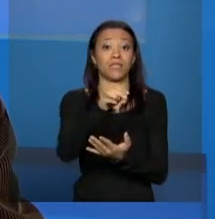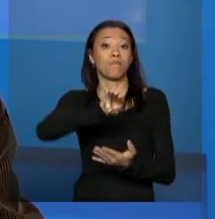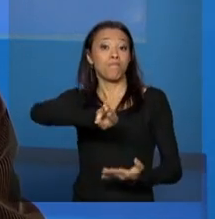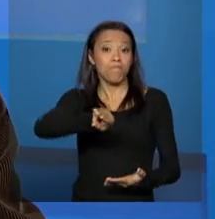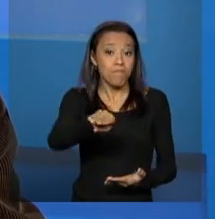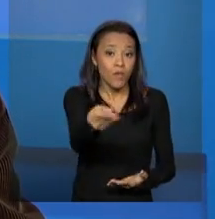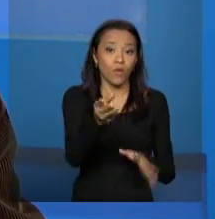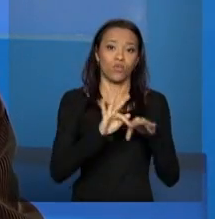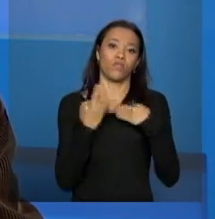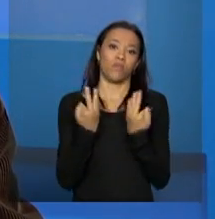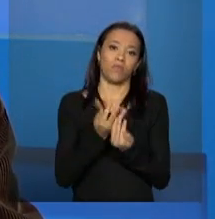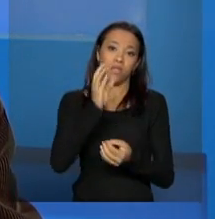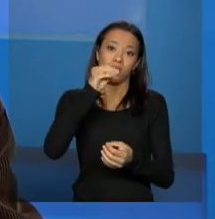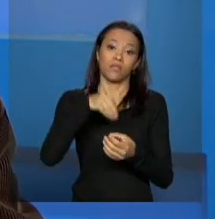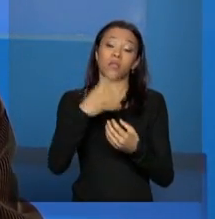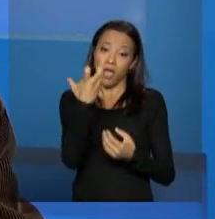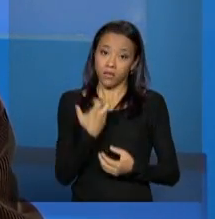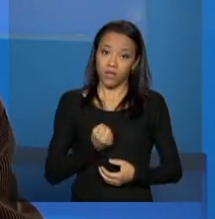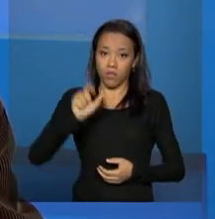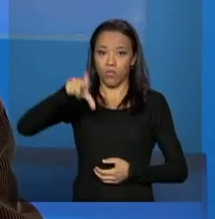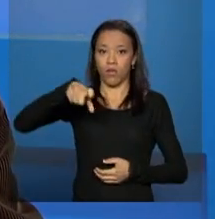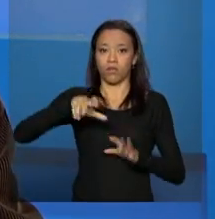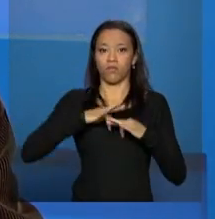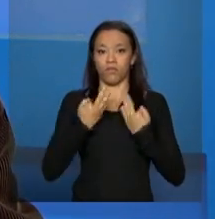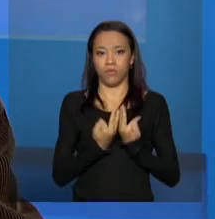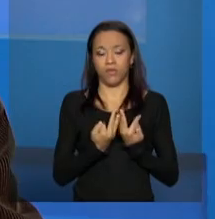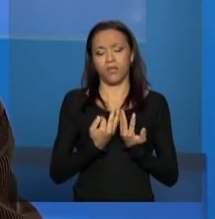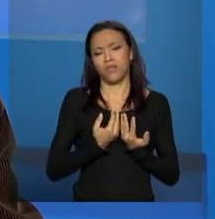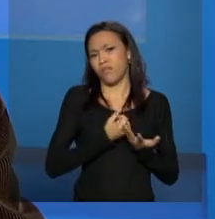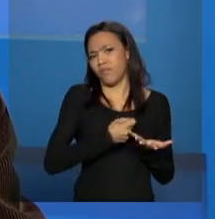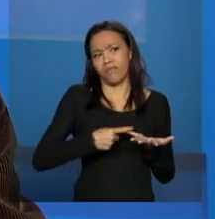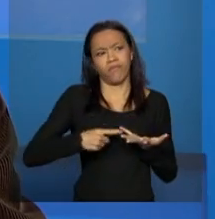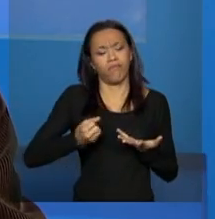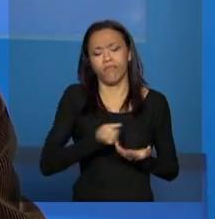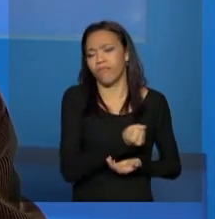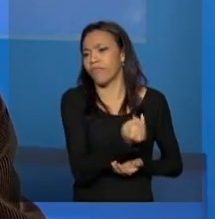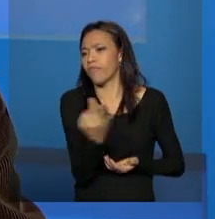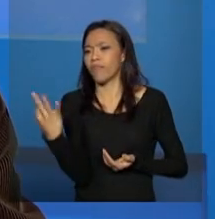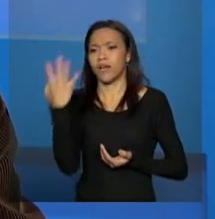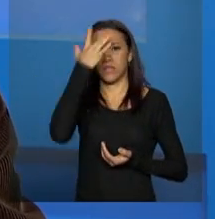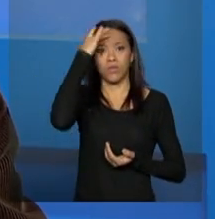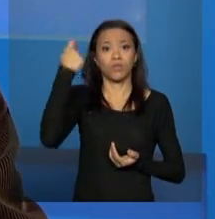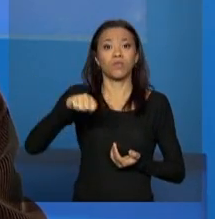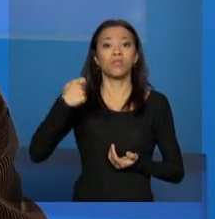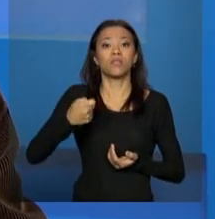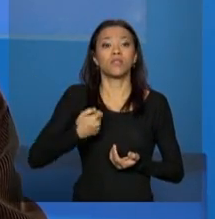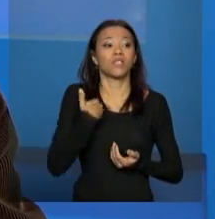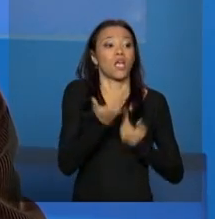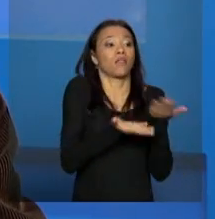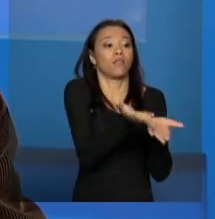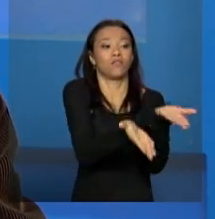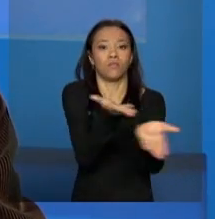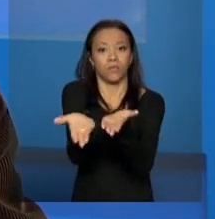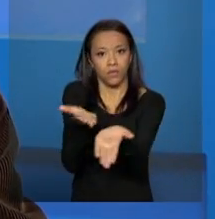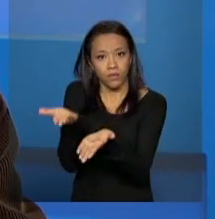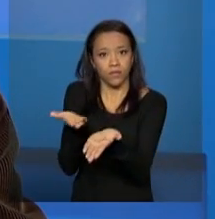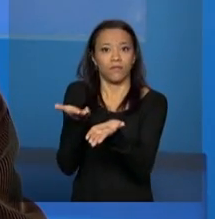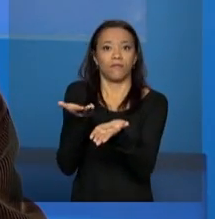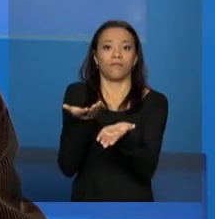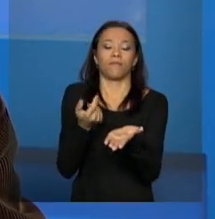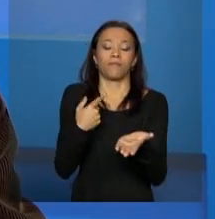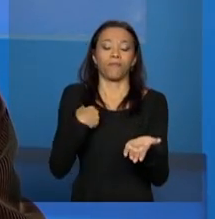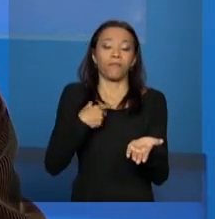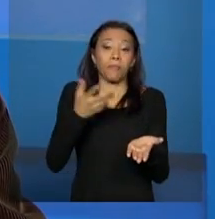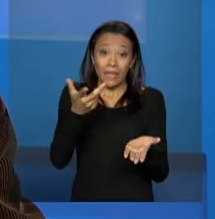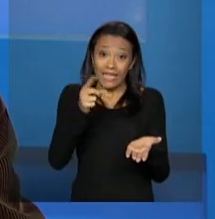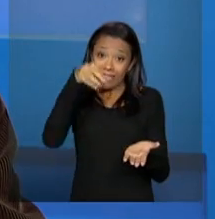Família. Então, nós temos um atendimento muito grande, de muitas famílias, de muita gente, que precisa de um atendimento efetivo. E, para isso, nada melhor do que